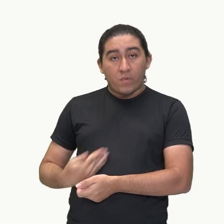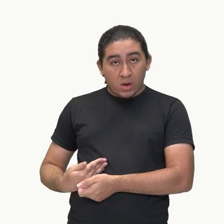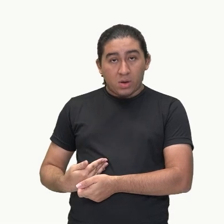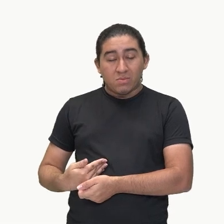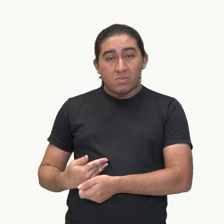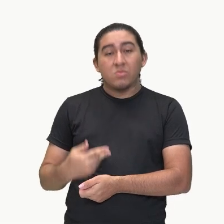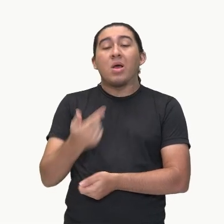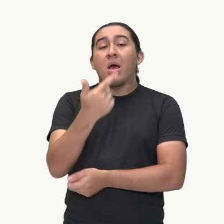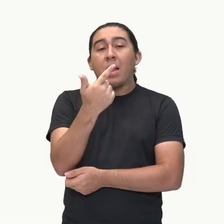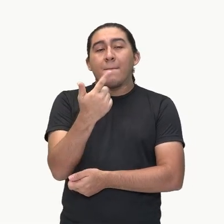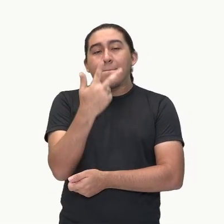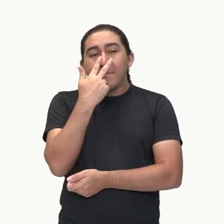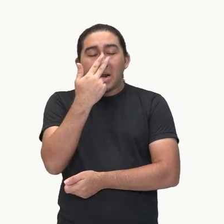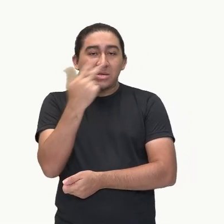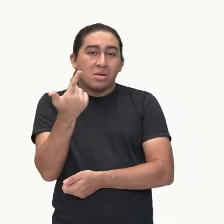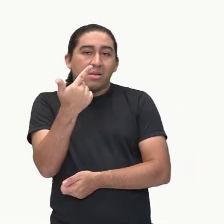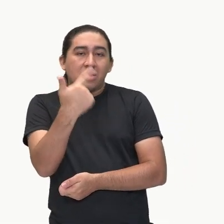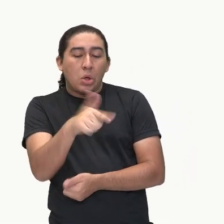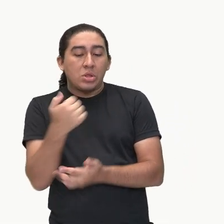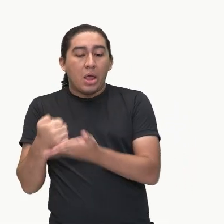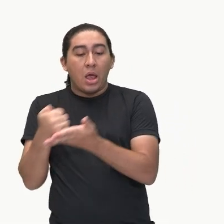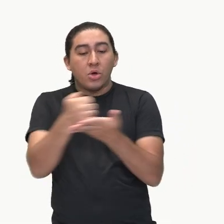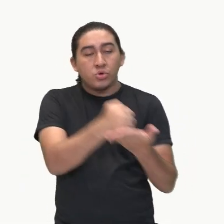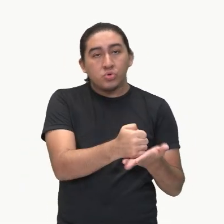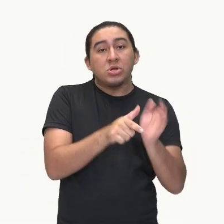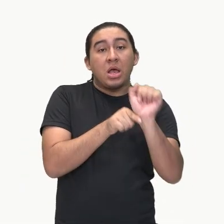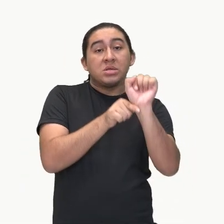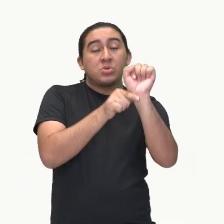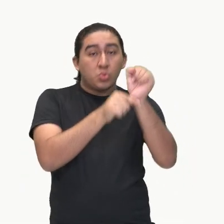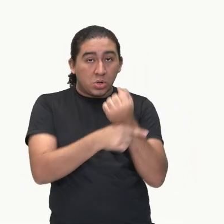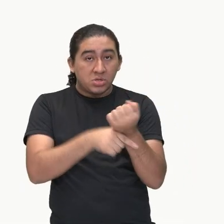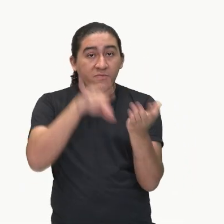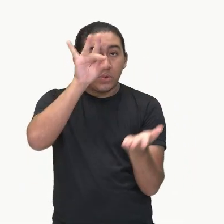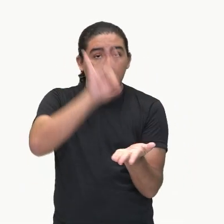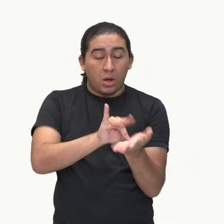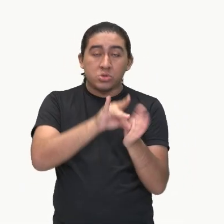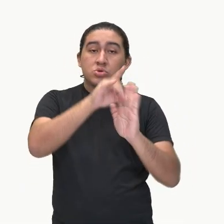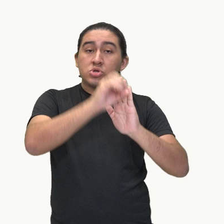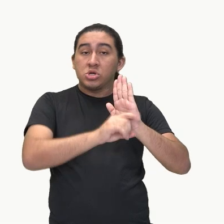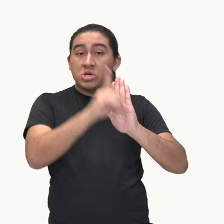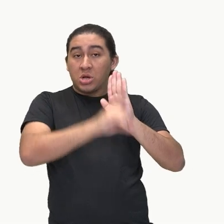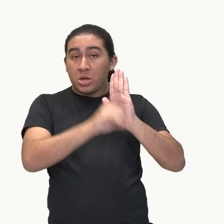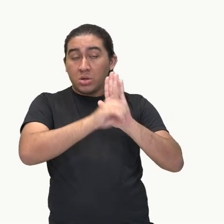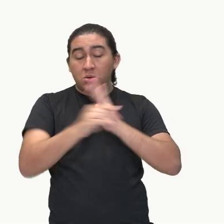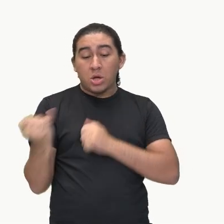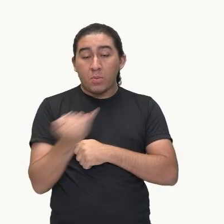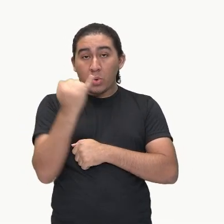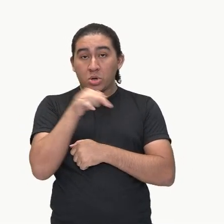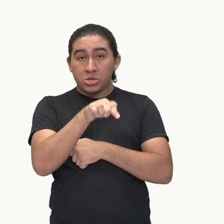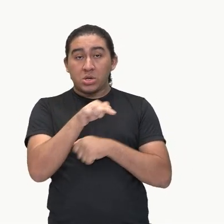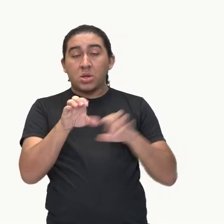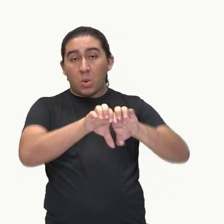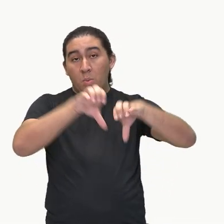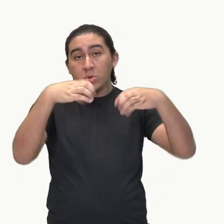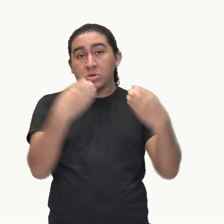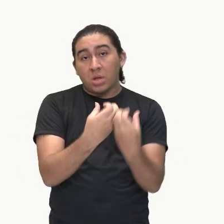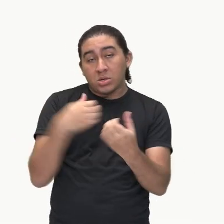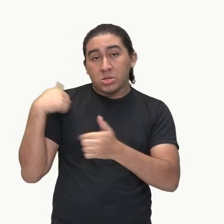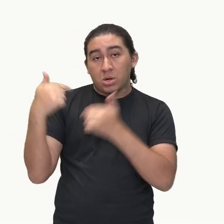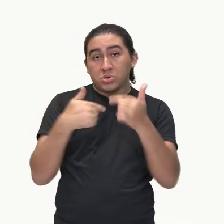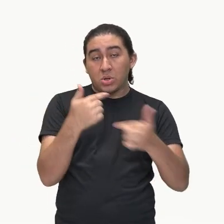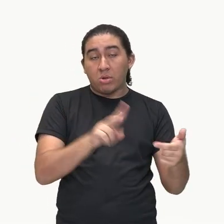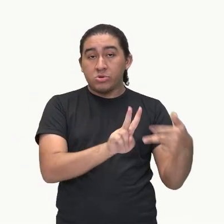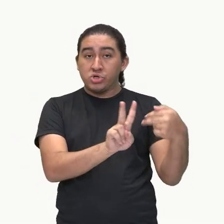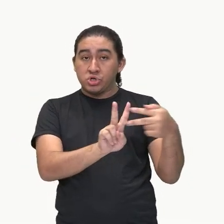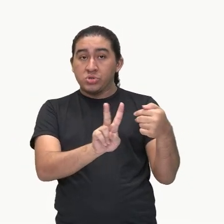assegurar, de maneira efetiva, os direitos fundamentais às comunidades tradicionais.